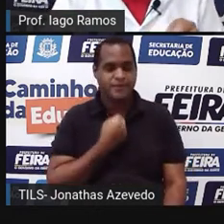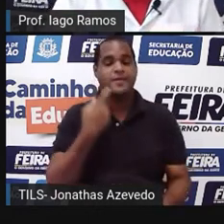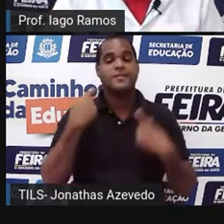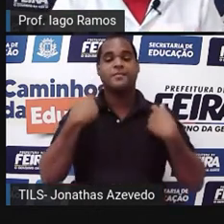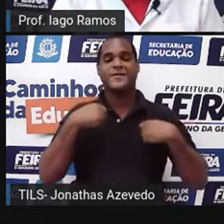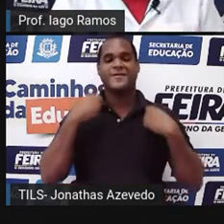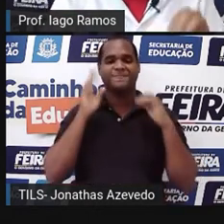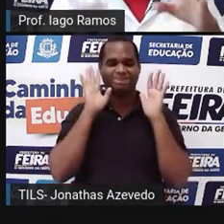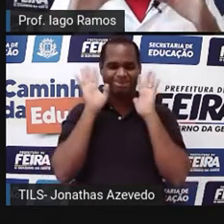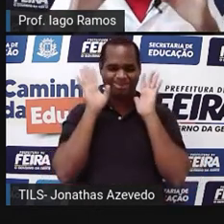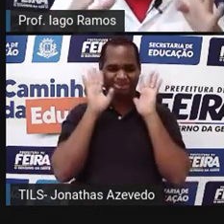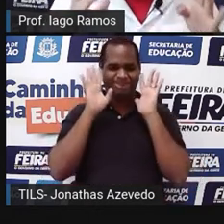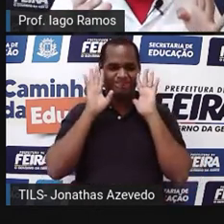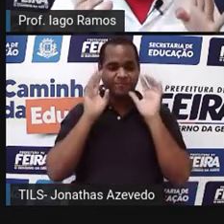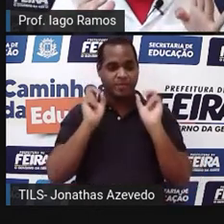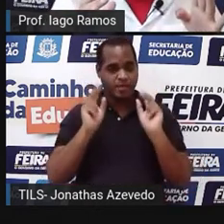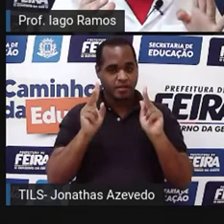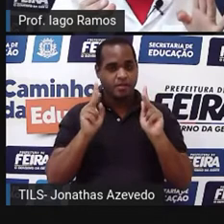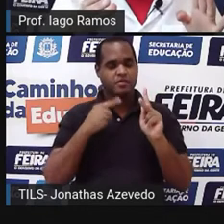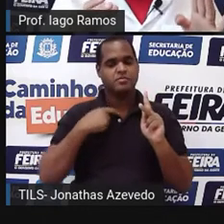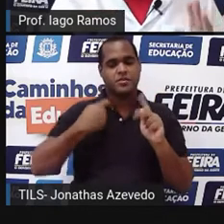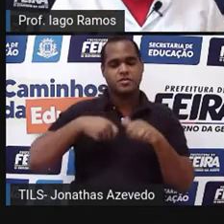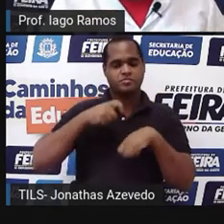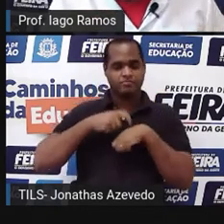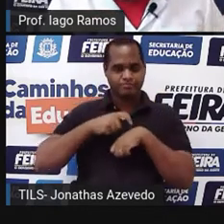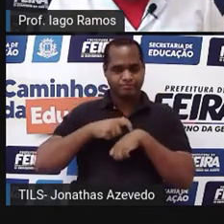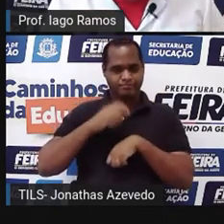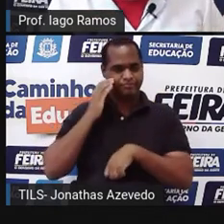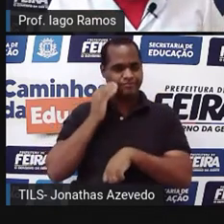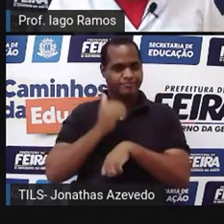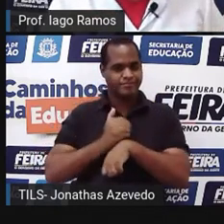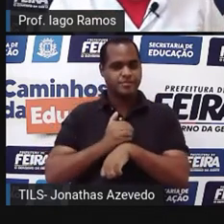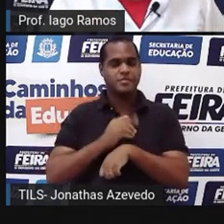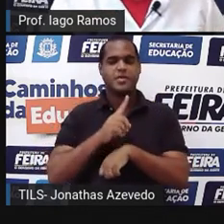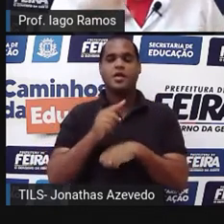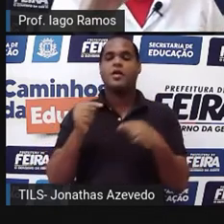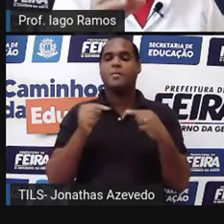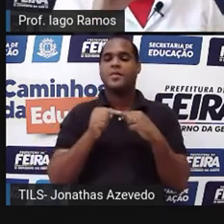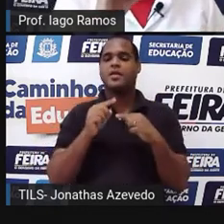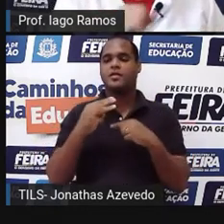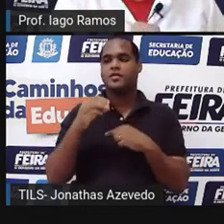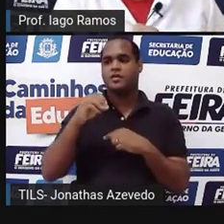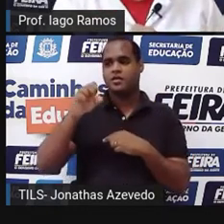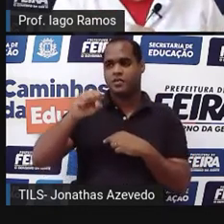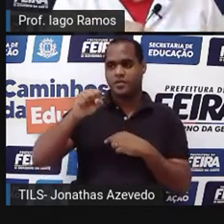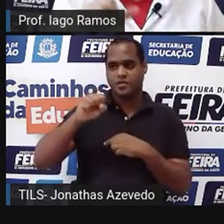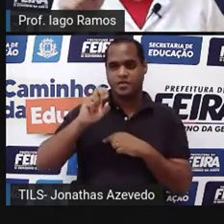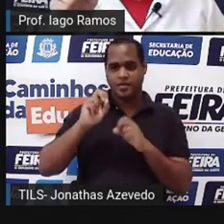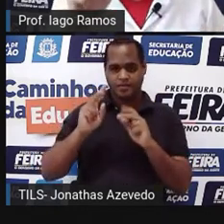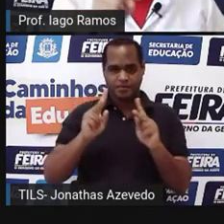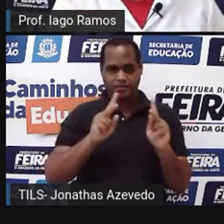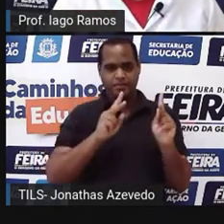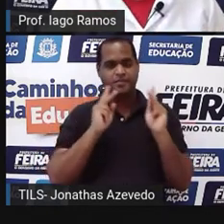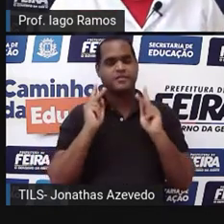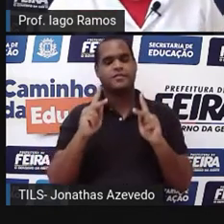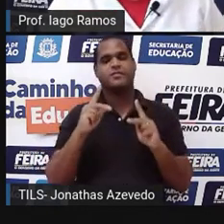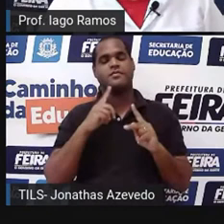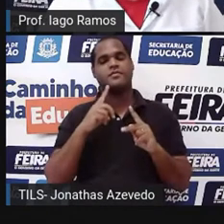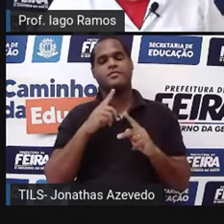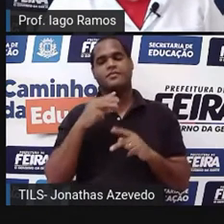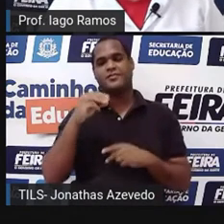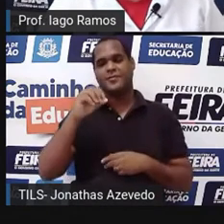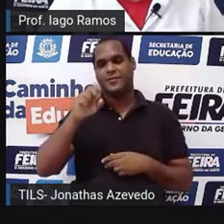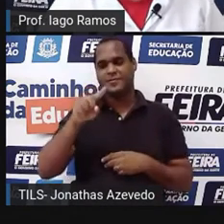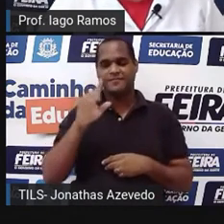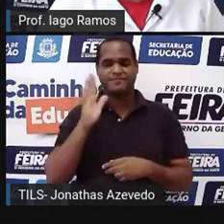refletir. Então você precisa de um tempinho aí, tá? E geralmente esse tempinho é de 30 segundos, tá bom? Tá aí os 30 segundos